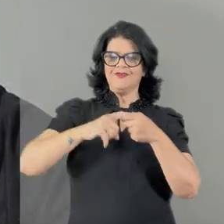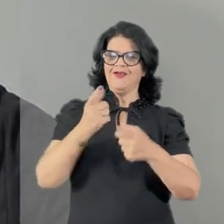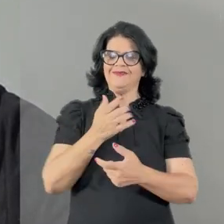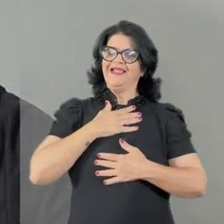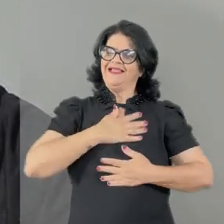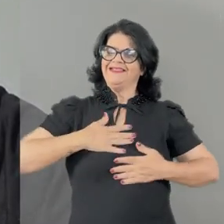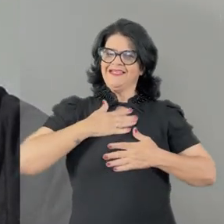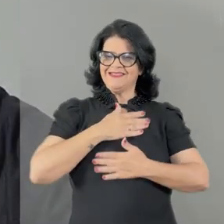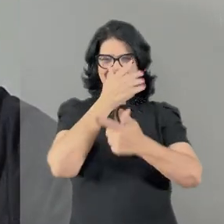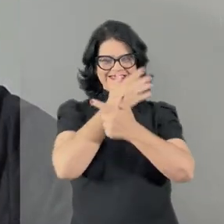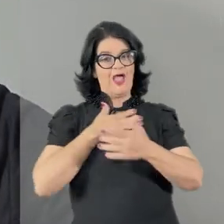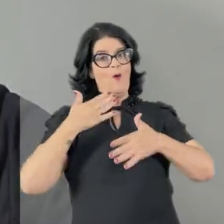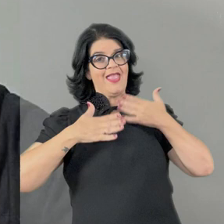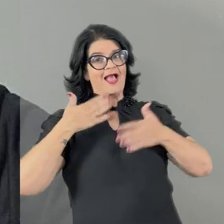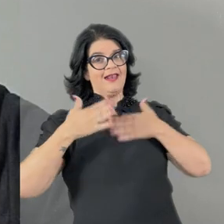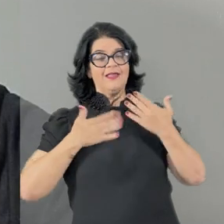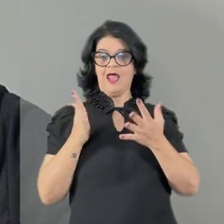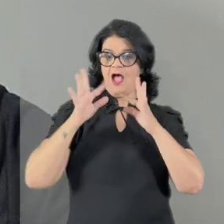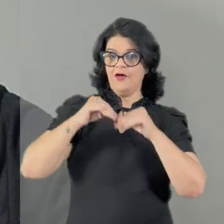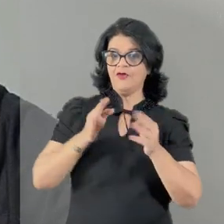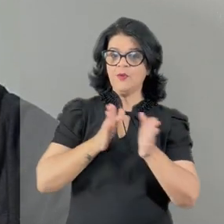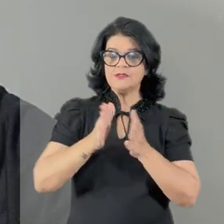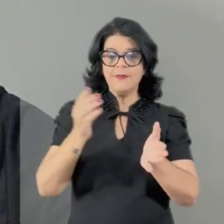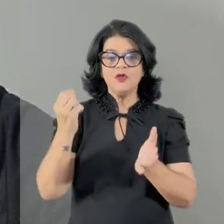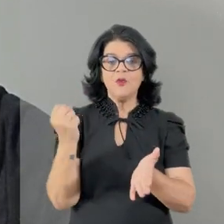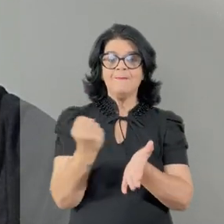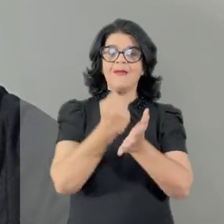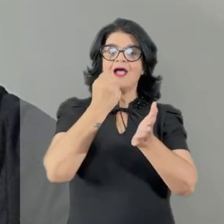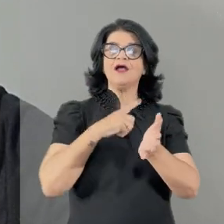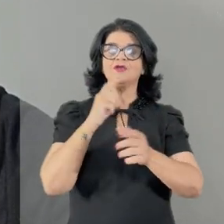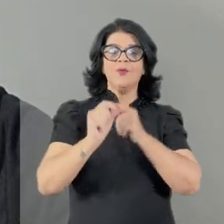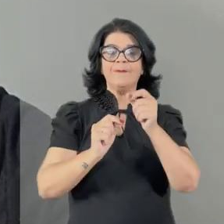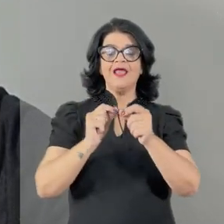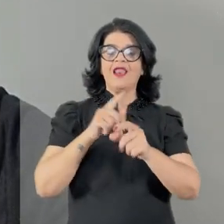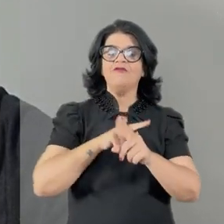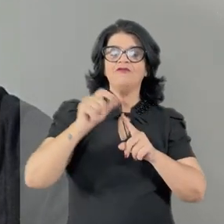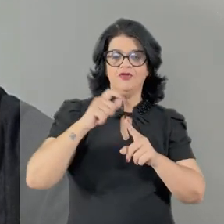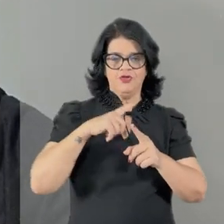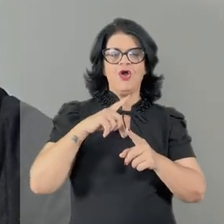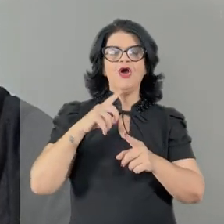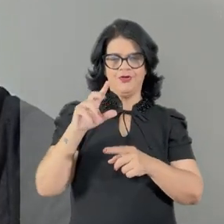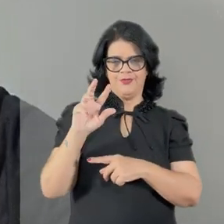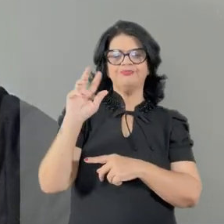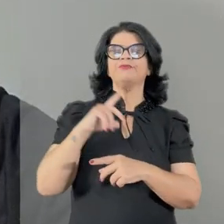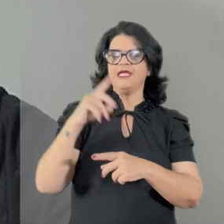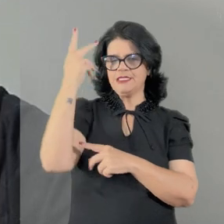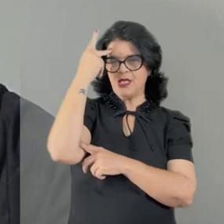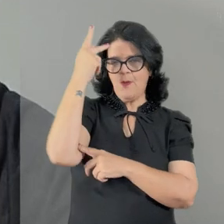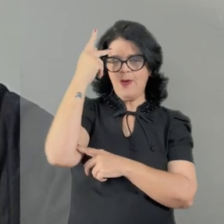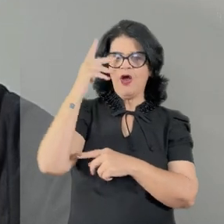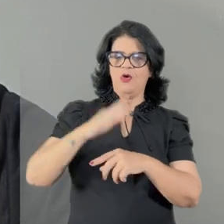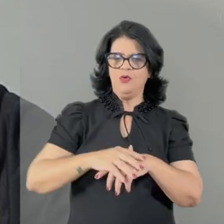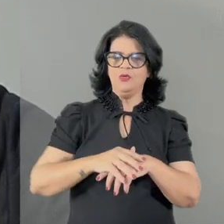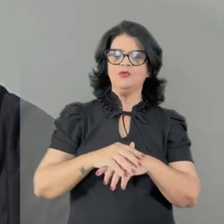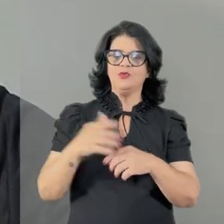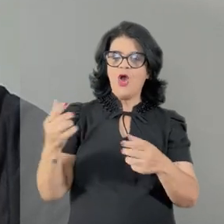ser de alegria e satisfação. Afinal, esse período é marcado pela vitória do governo na Revolução Constitucionalista de São Paulo e